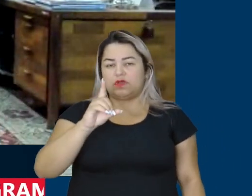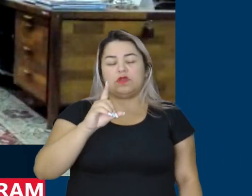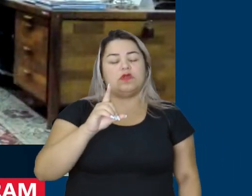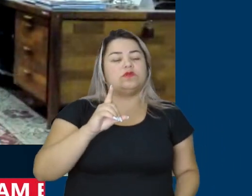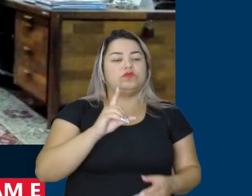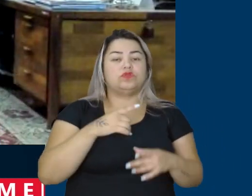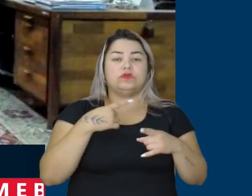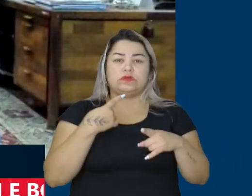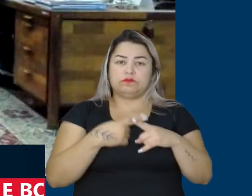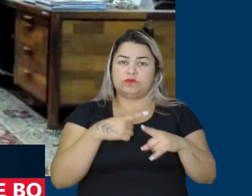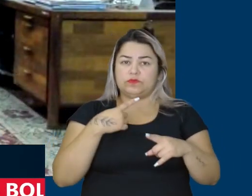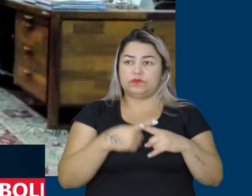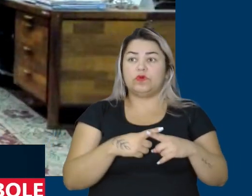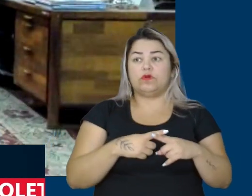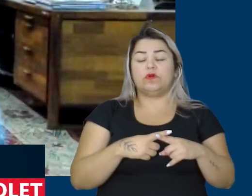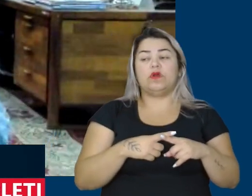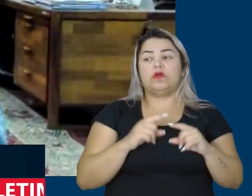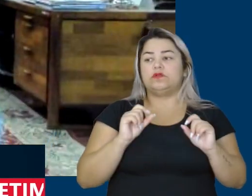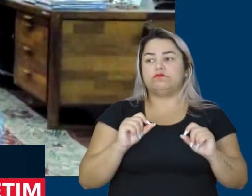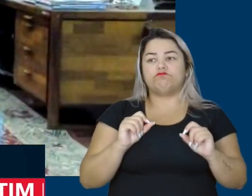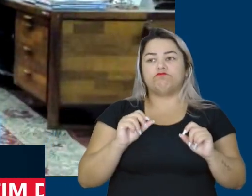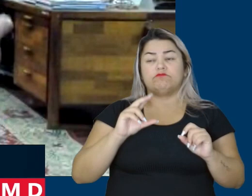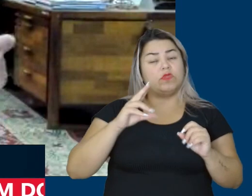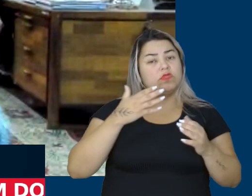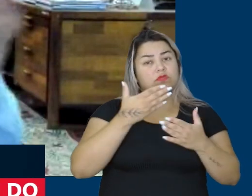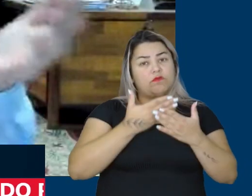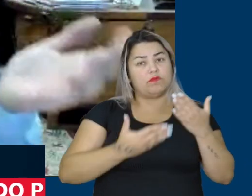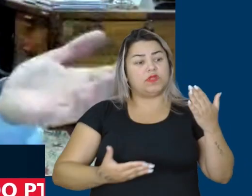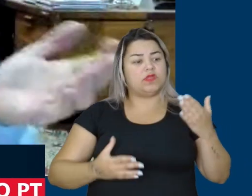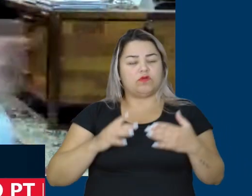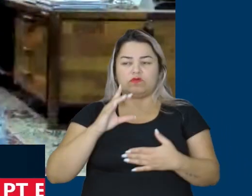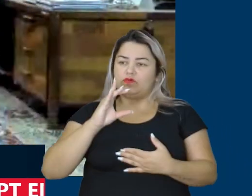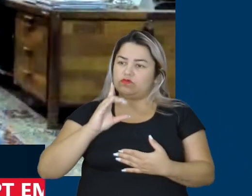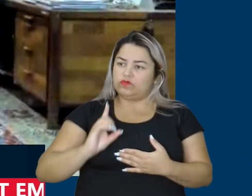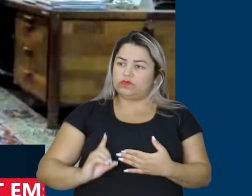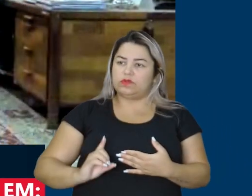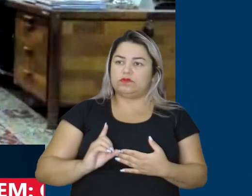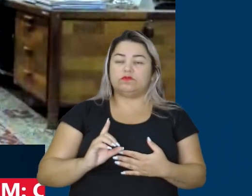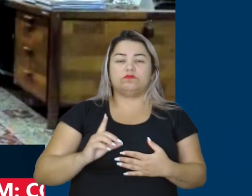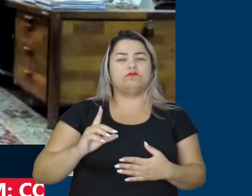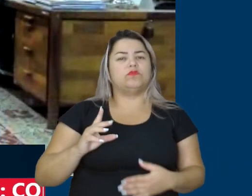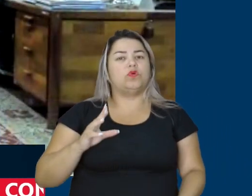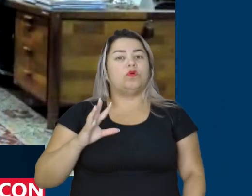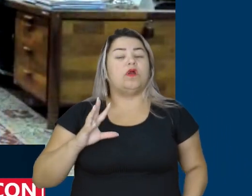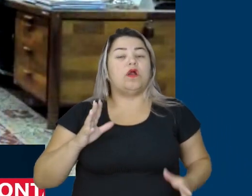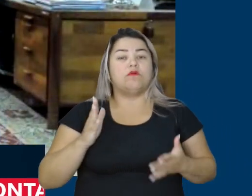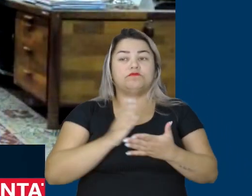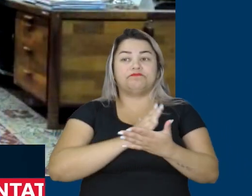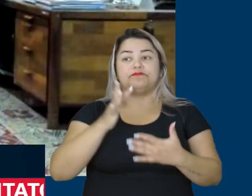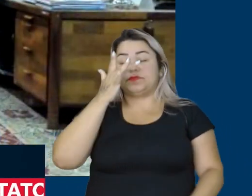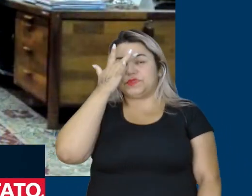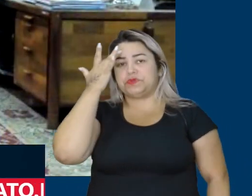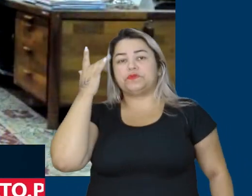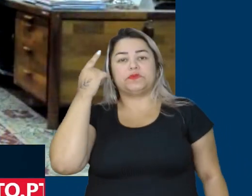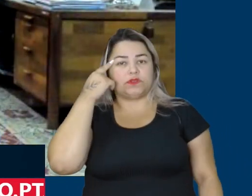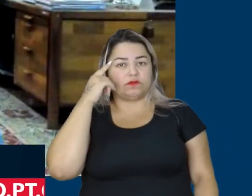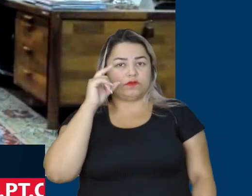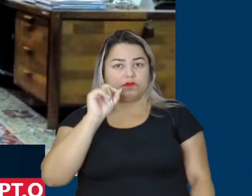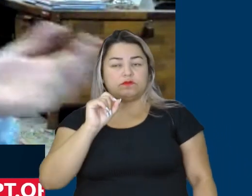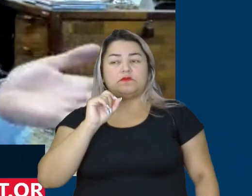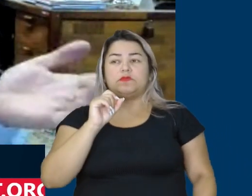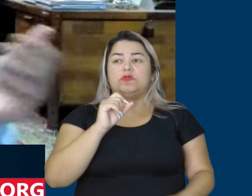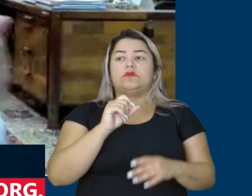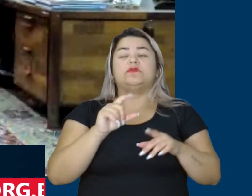único, portanto, ele não perderá o direito como muita gente imaginava, de forma a gente segurando um